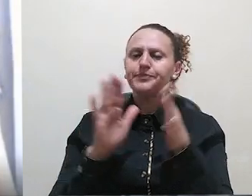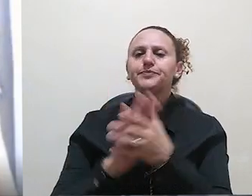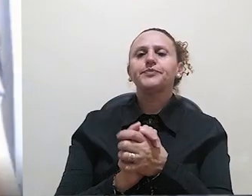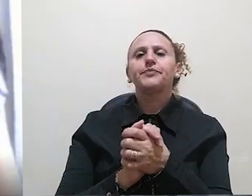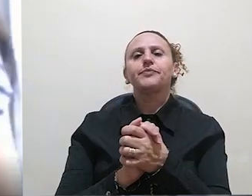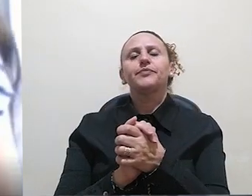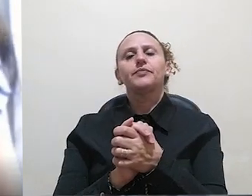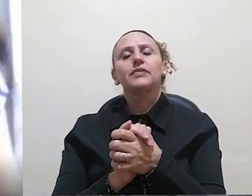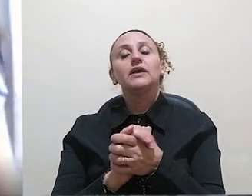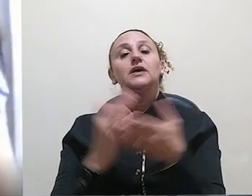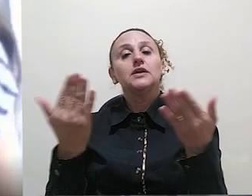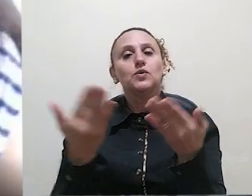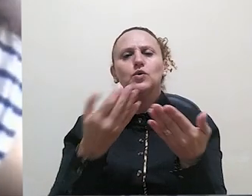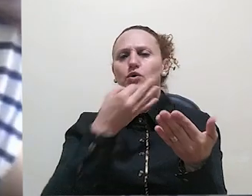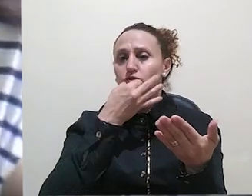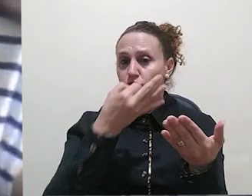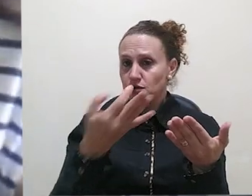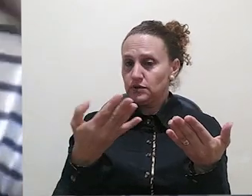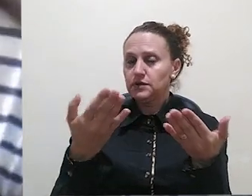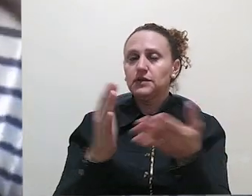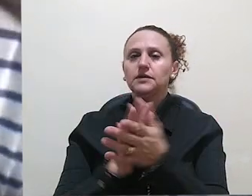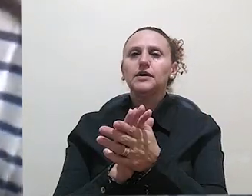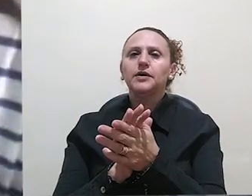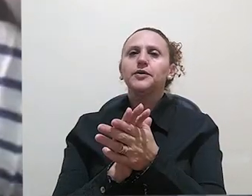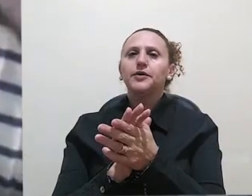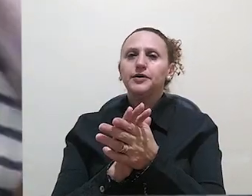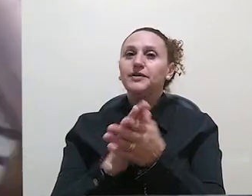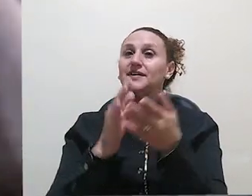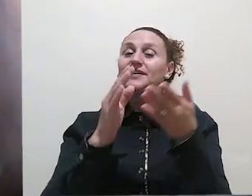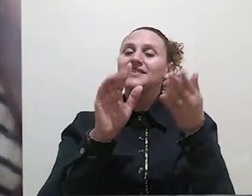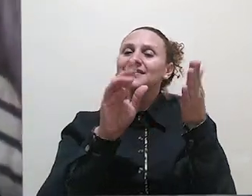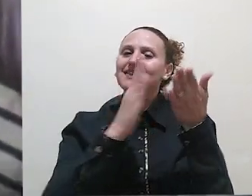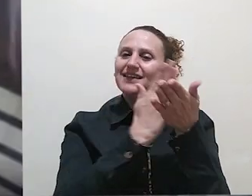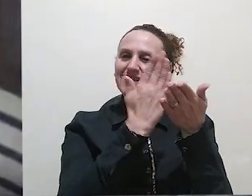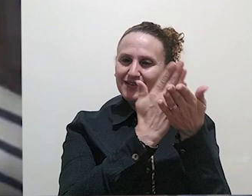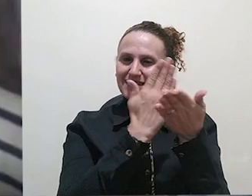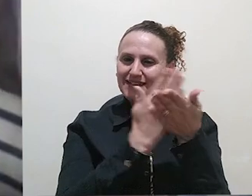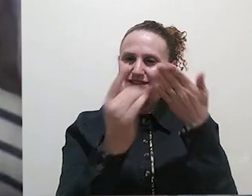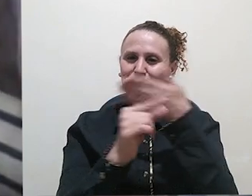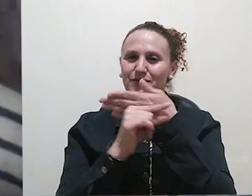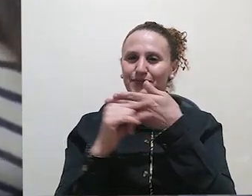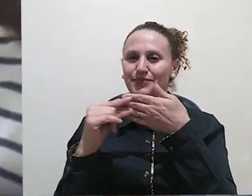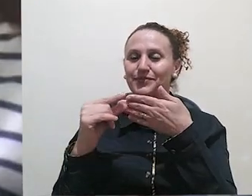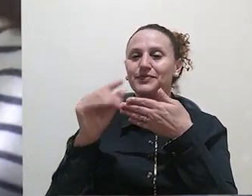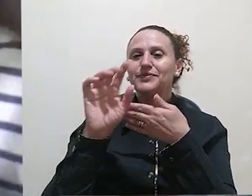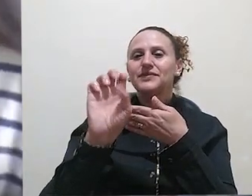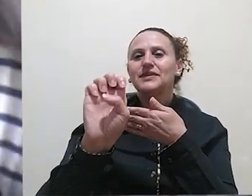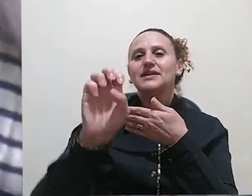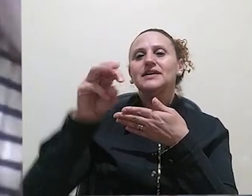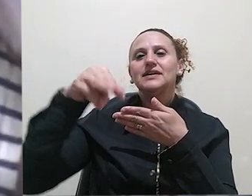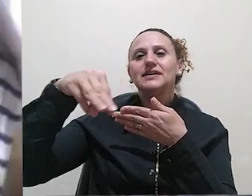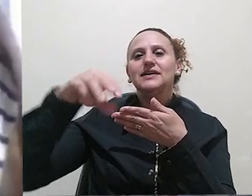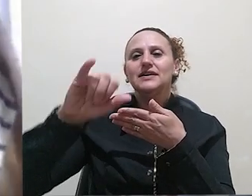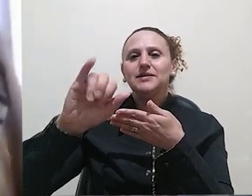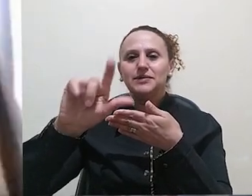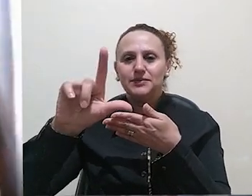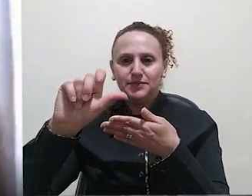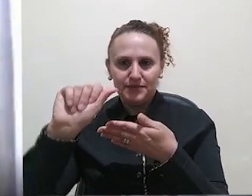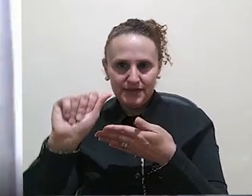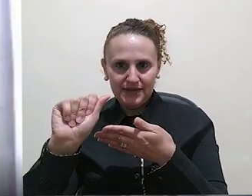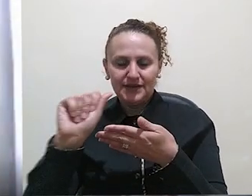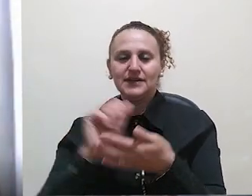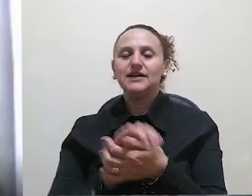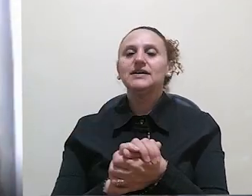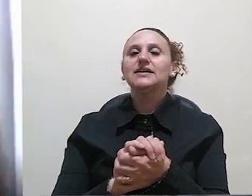sugestão hoje, além da Elisa Pereira Gonçalves, que eu já indiquei para vocês no livrinho da aula passada, né,